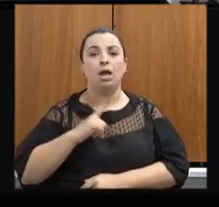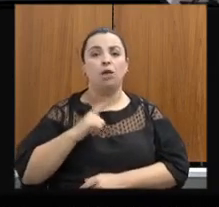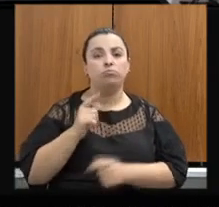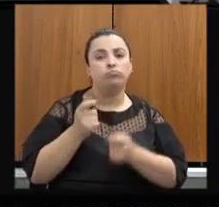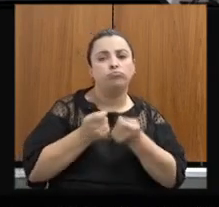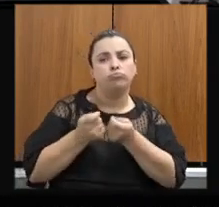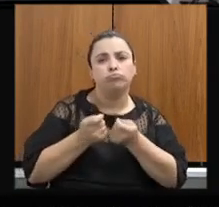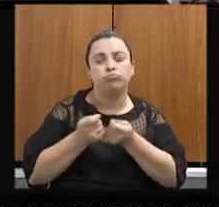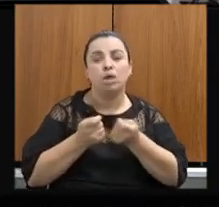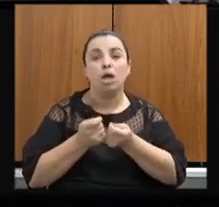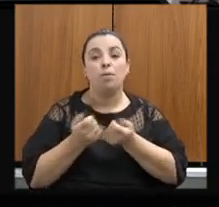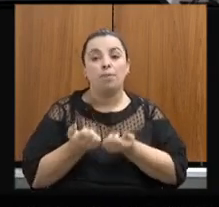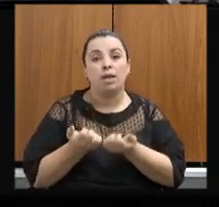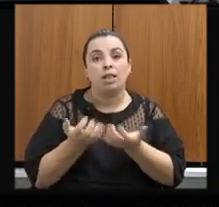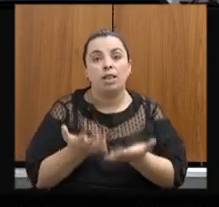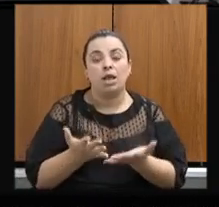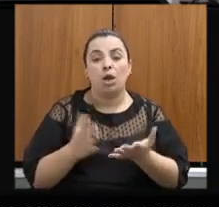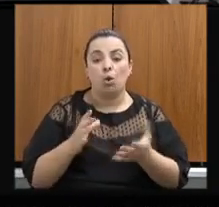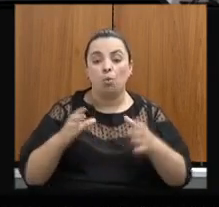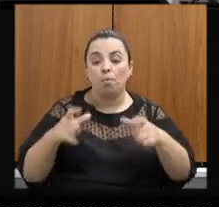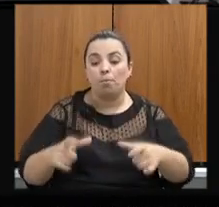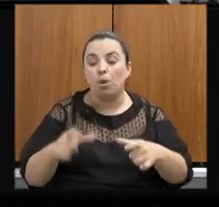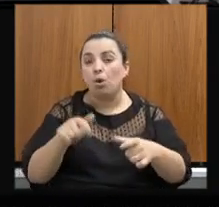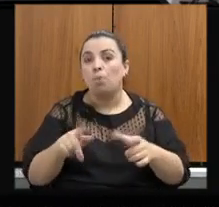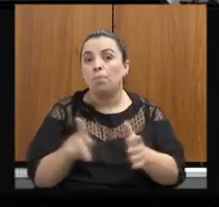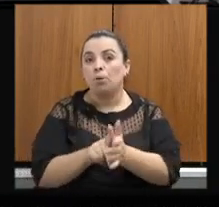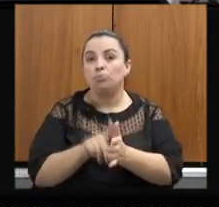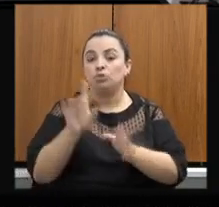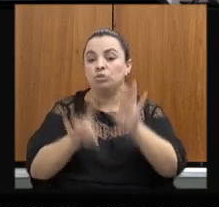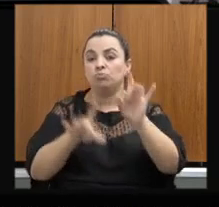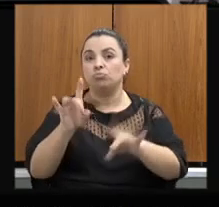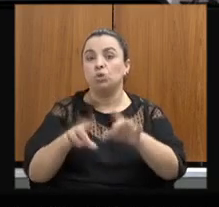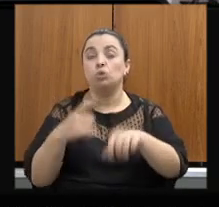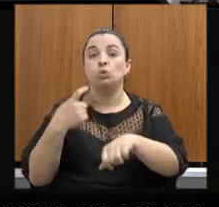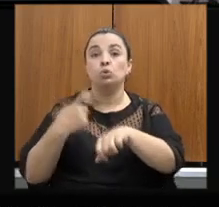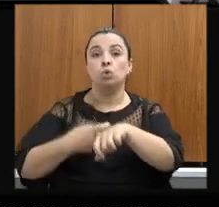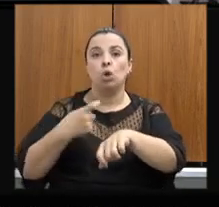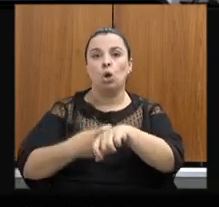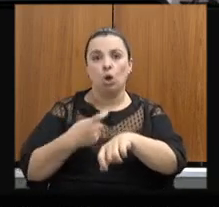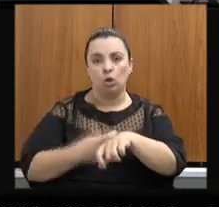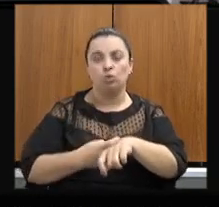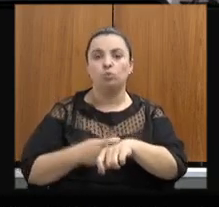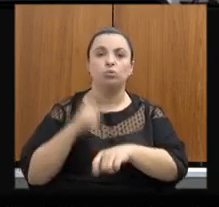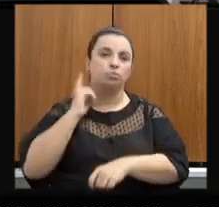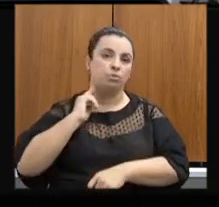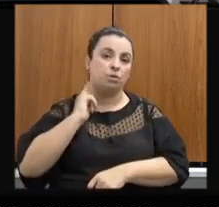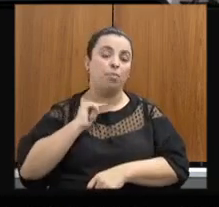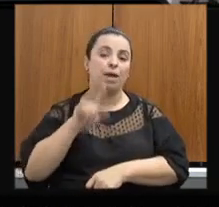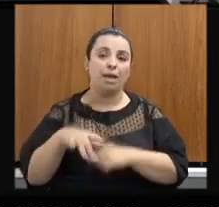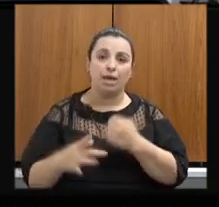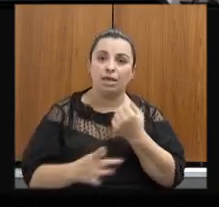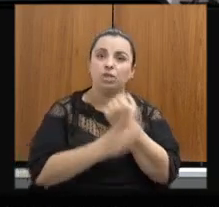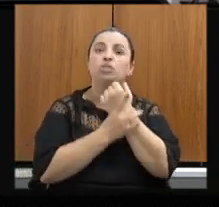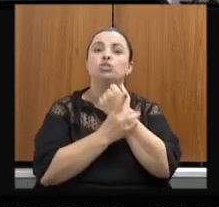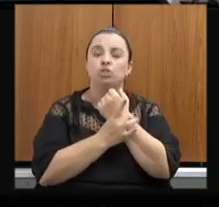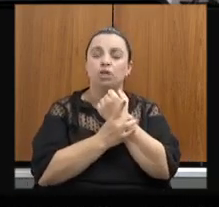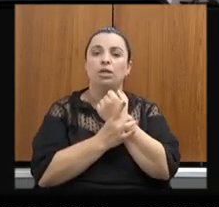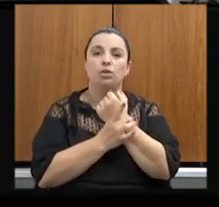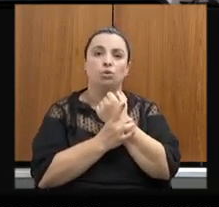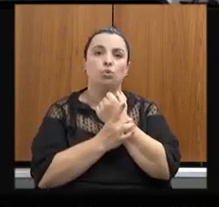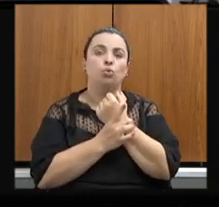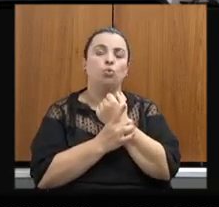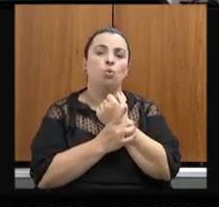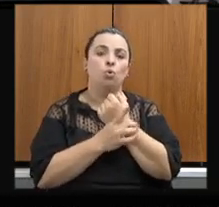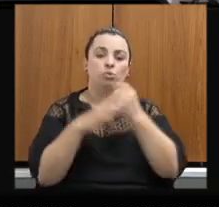de um bloco regional de resíduos sólidos no estado de Minas Gerais, também para garantia da destinação final